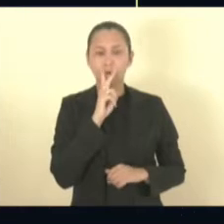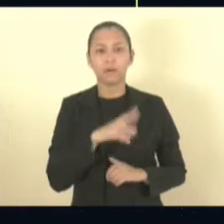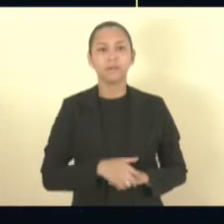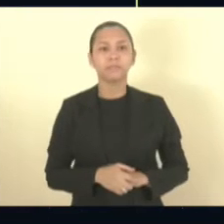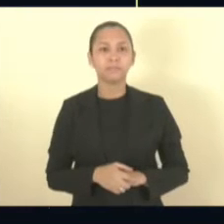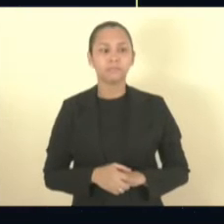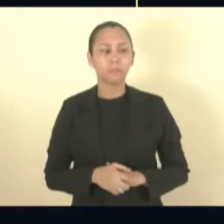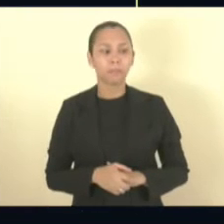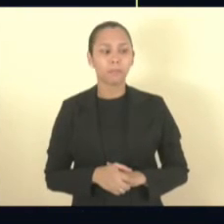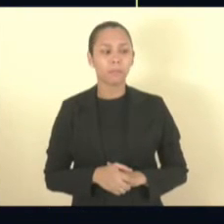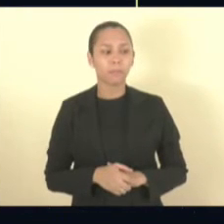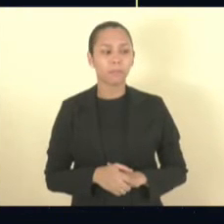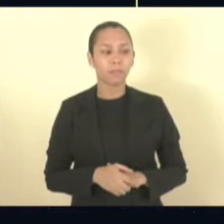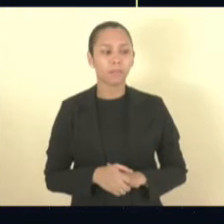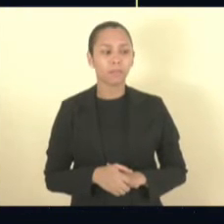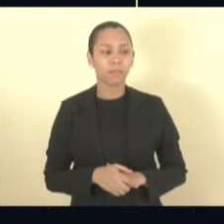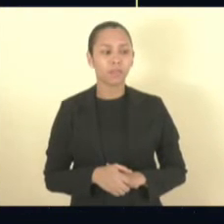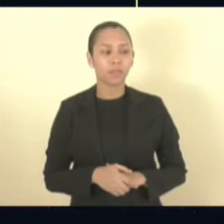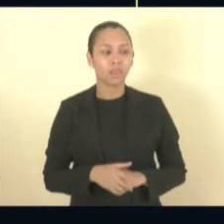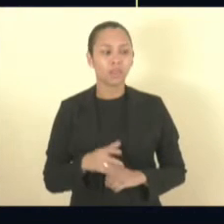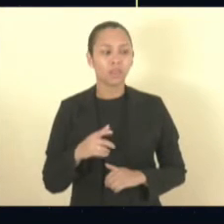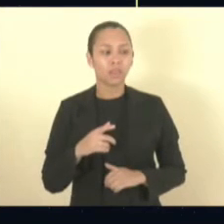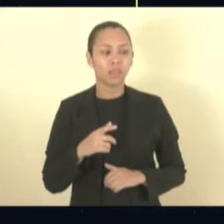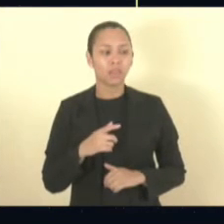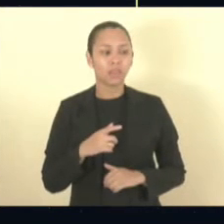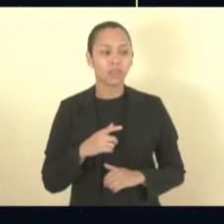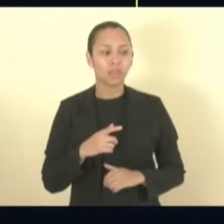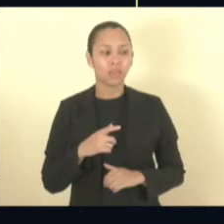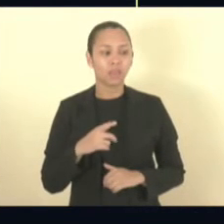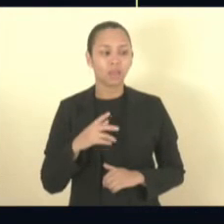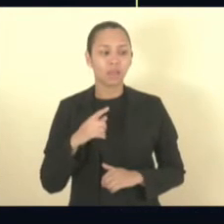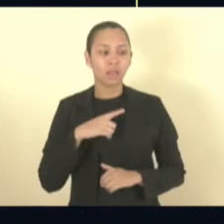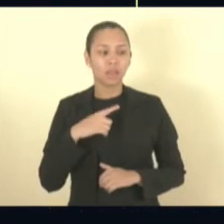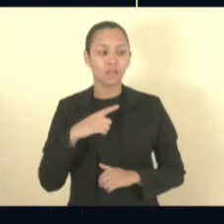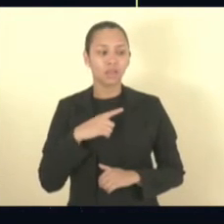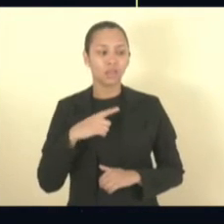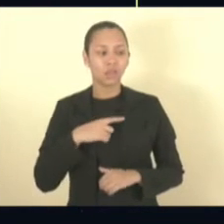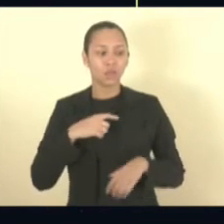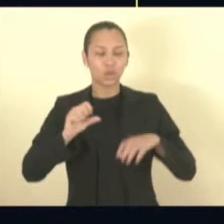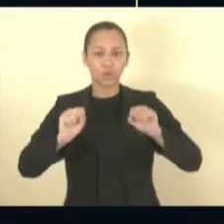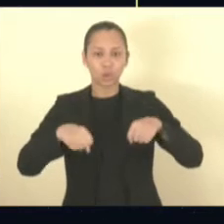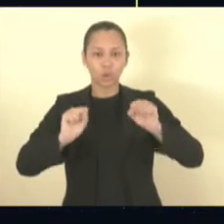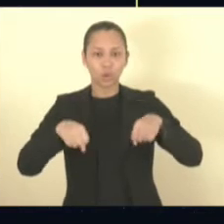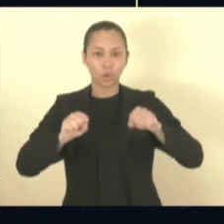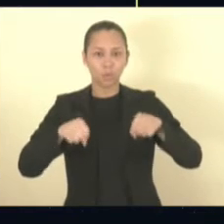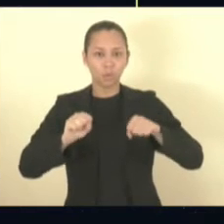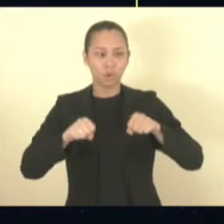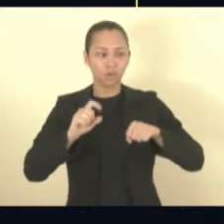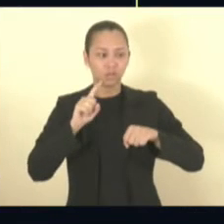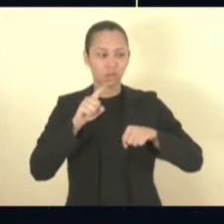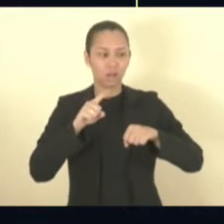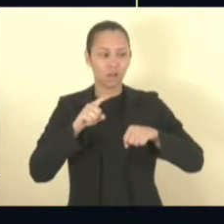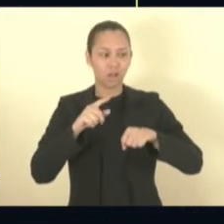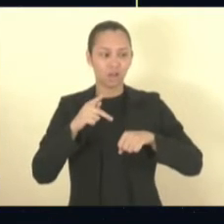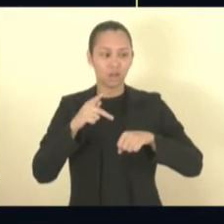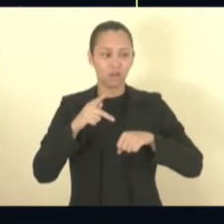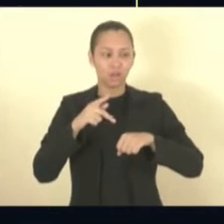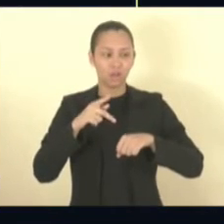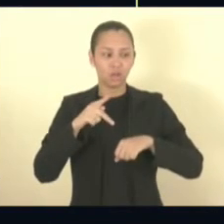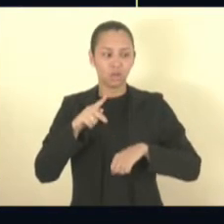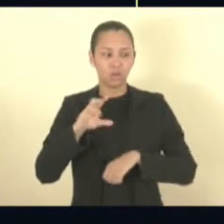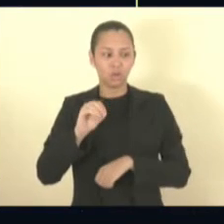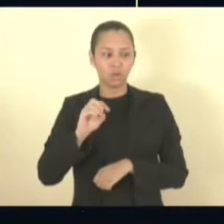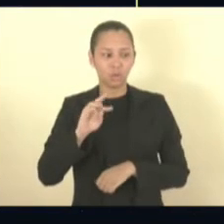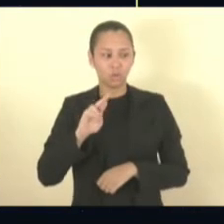acabou duas motos confrontando ali de frente, ali naquela onde vai ser a rotatória no portal. E é muito válido que